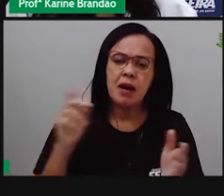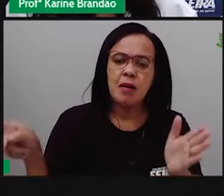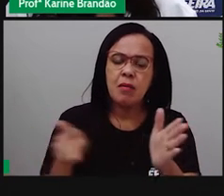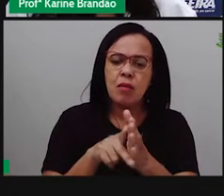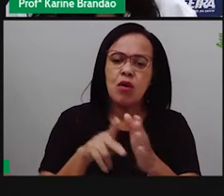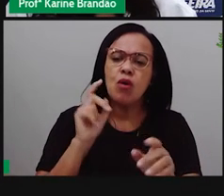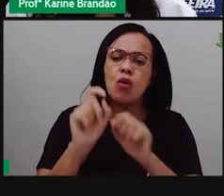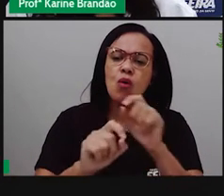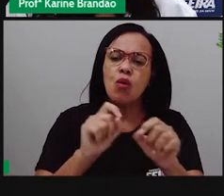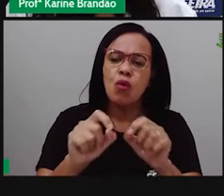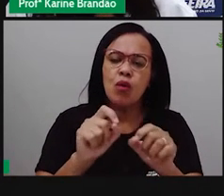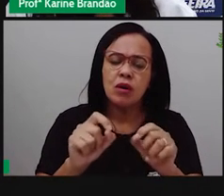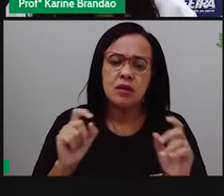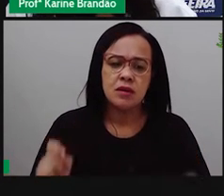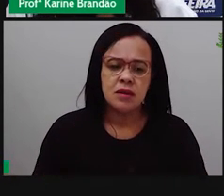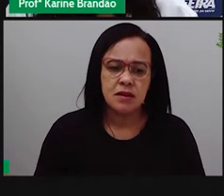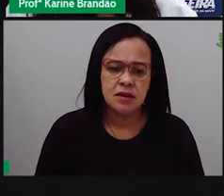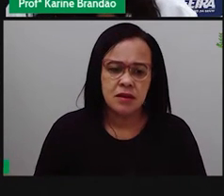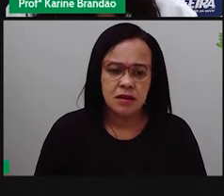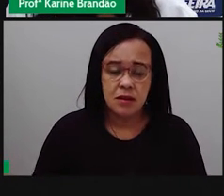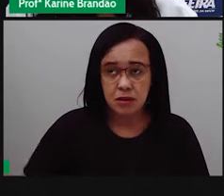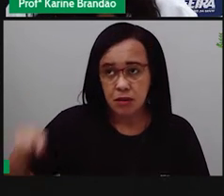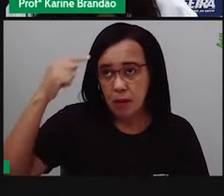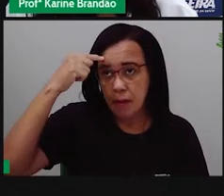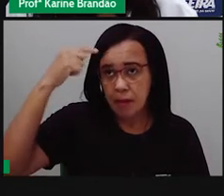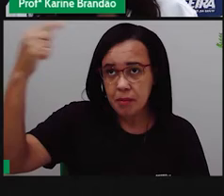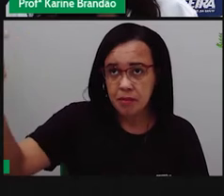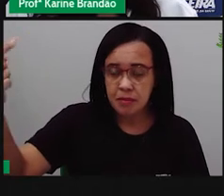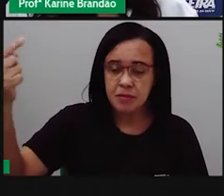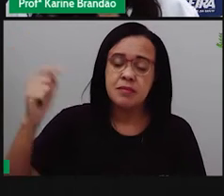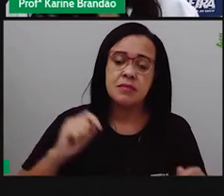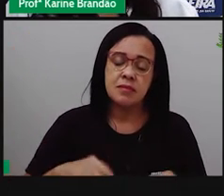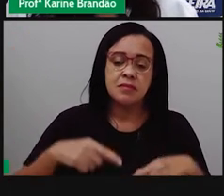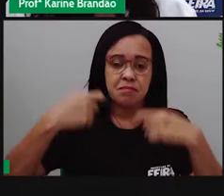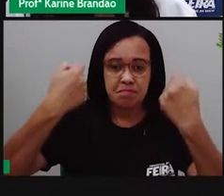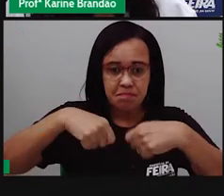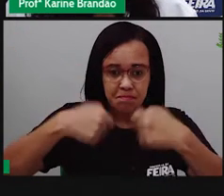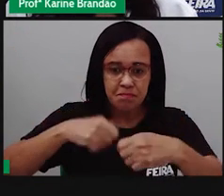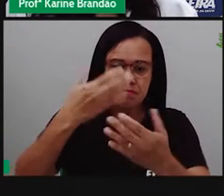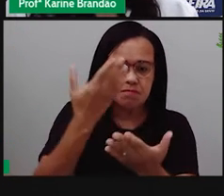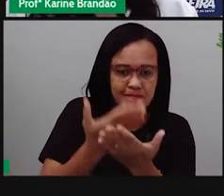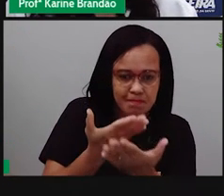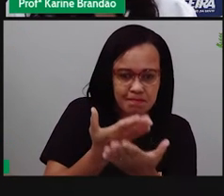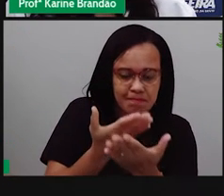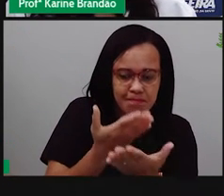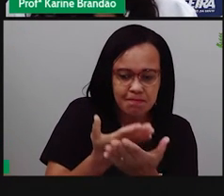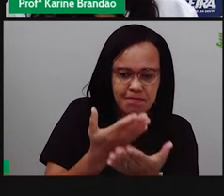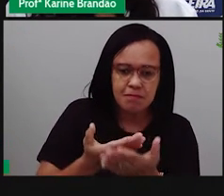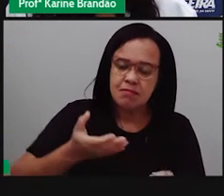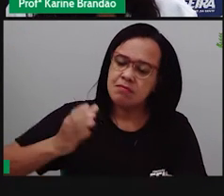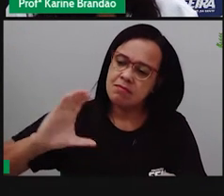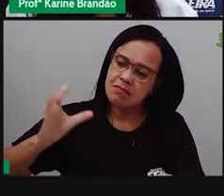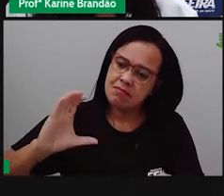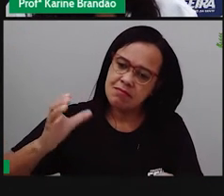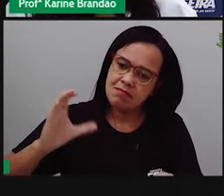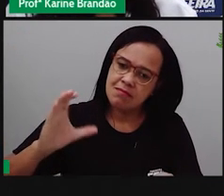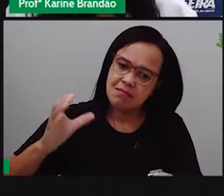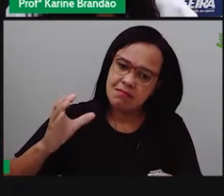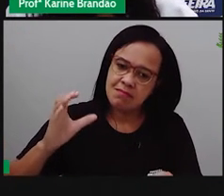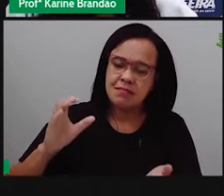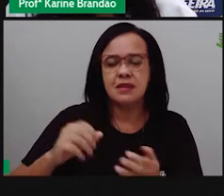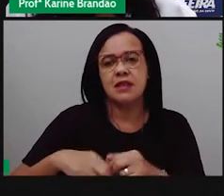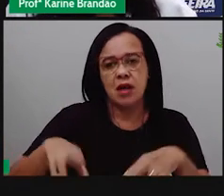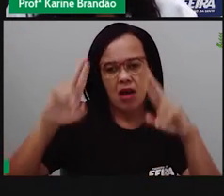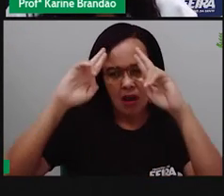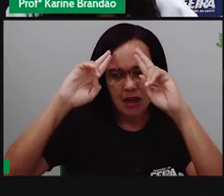de um pensamento para que a gente tenha aulas de ciências com mais respeito, com